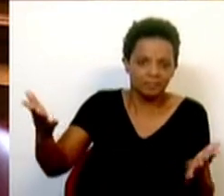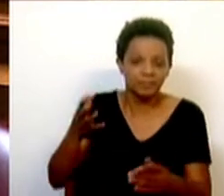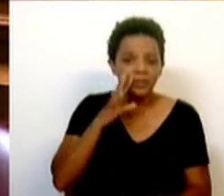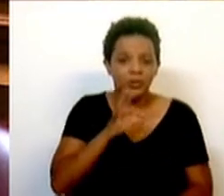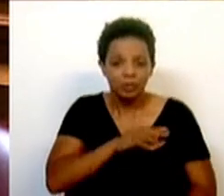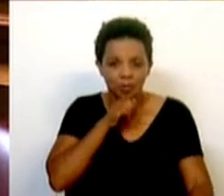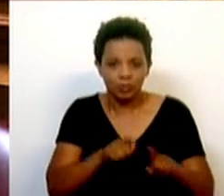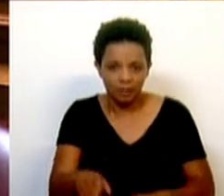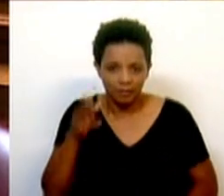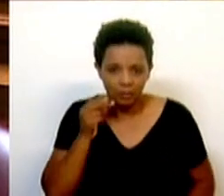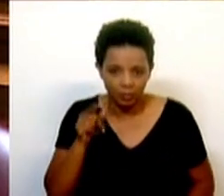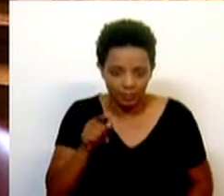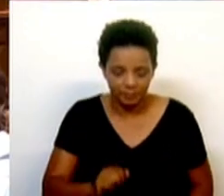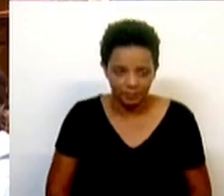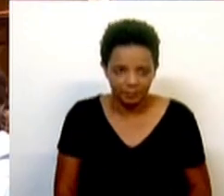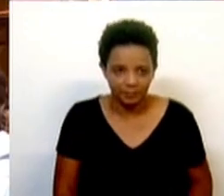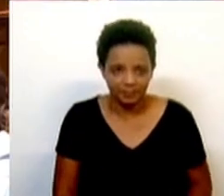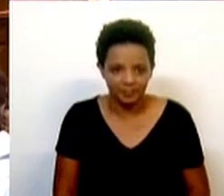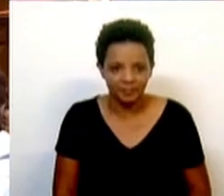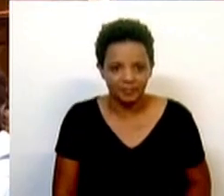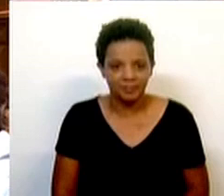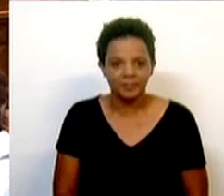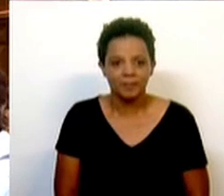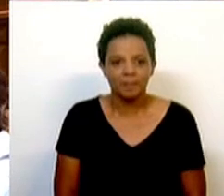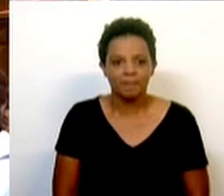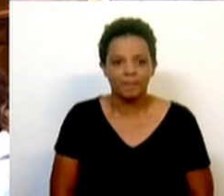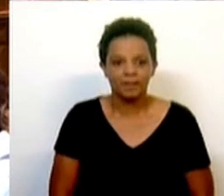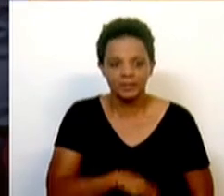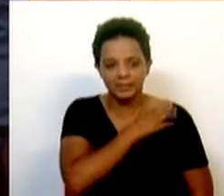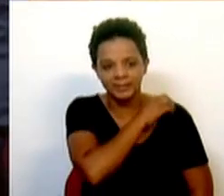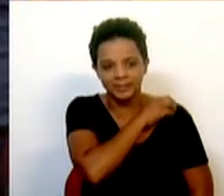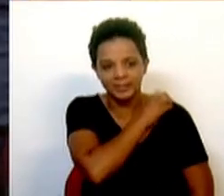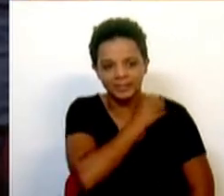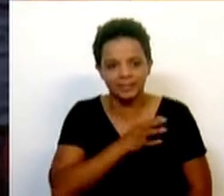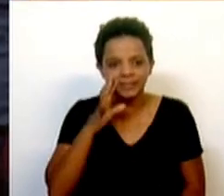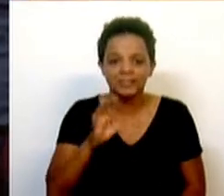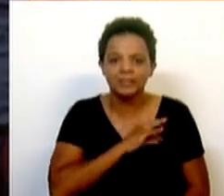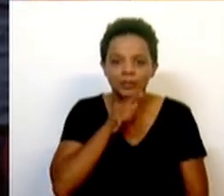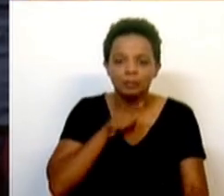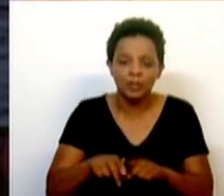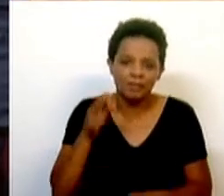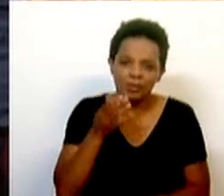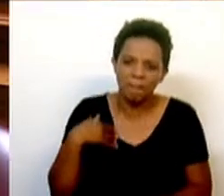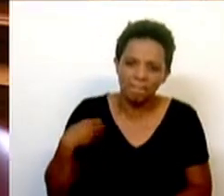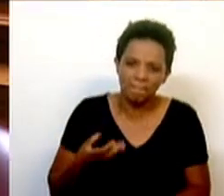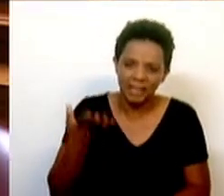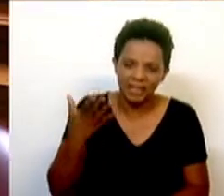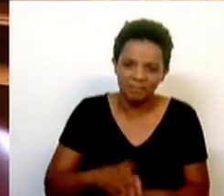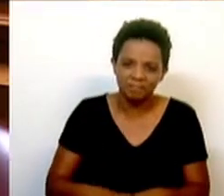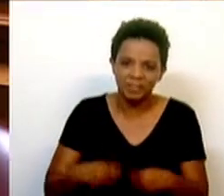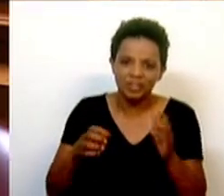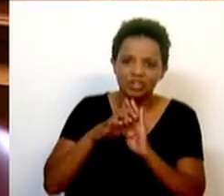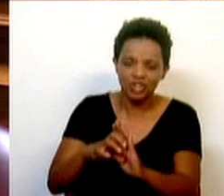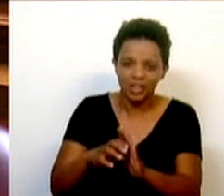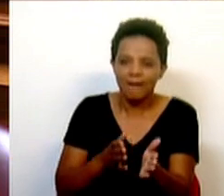tenho muita pena que o Partido Chega